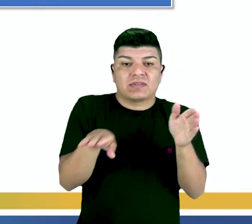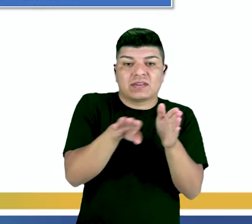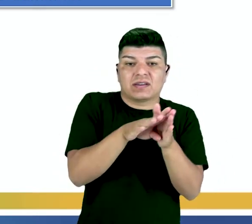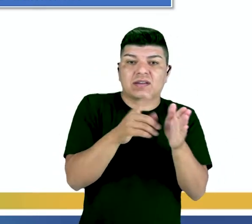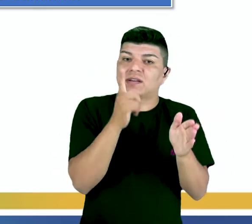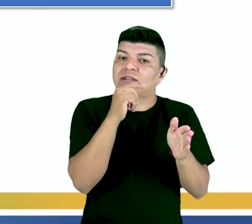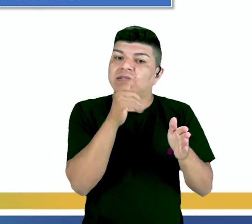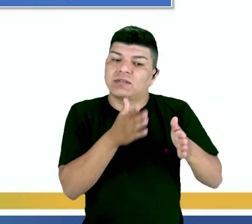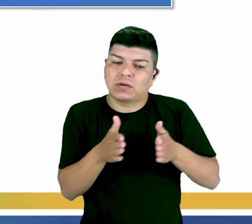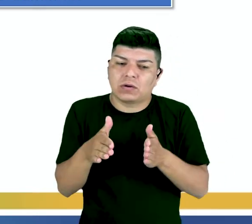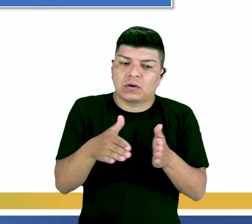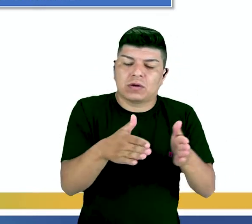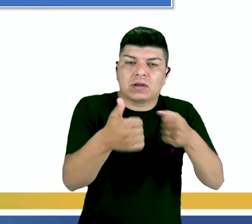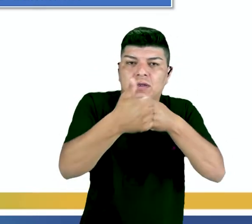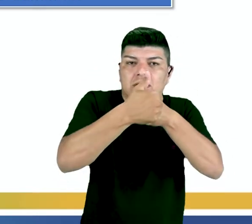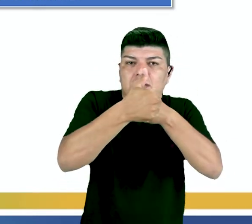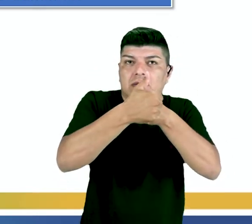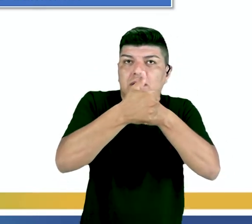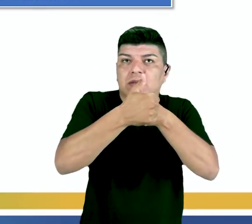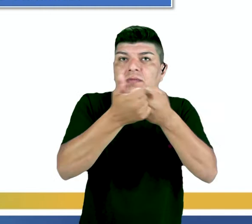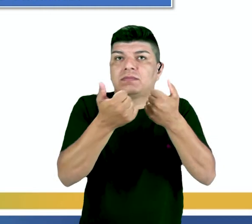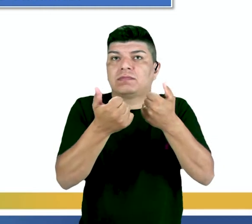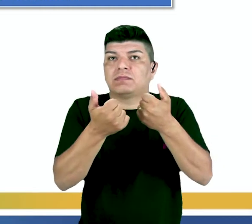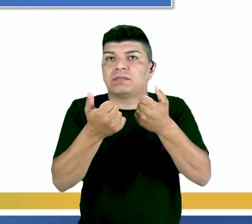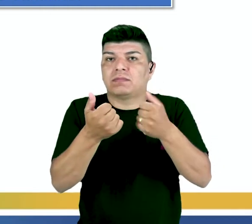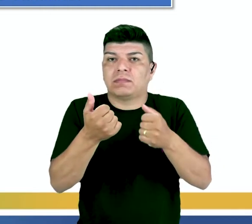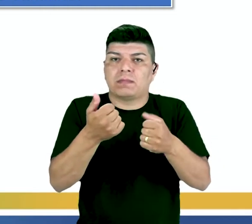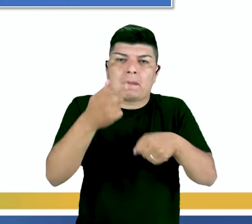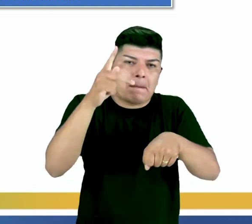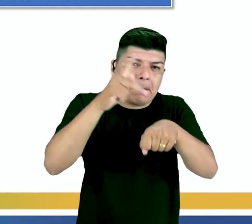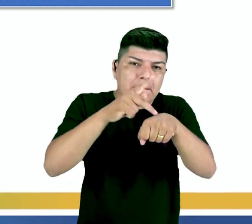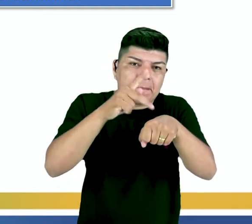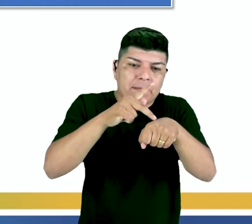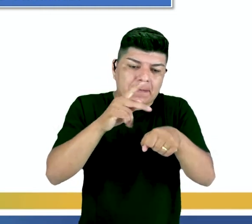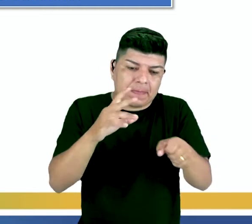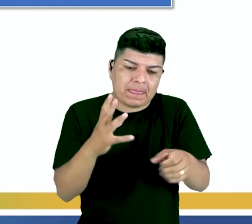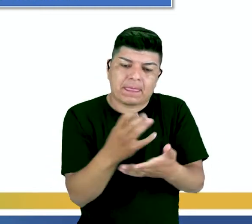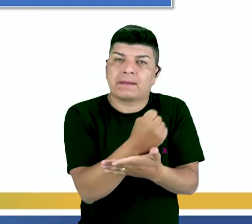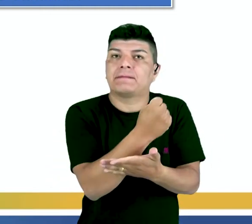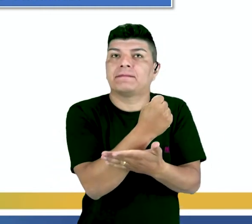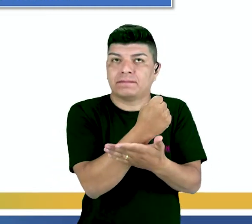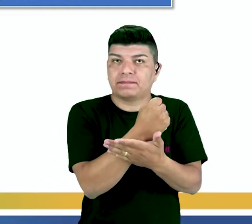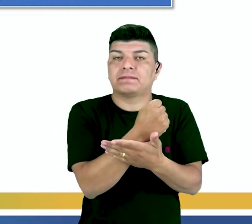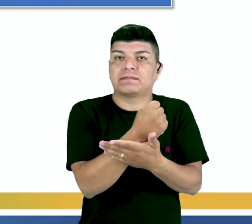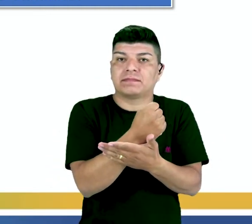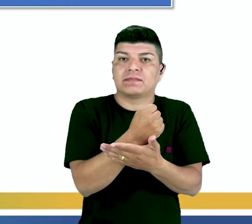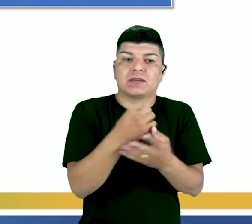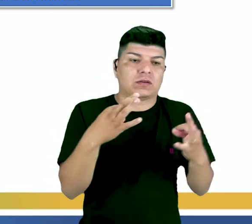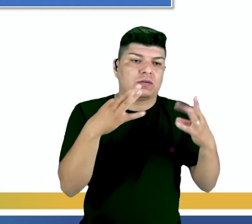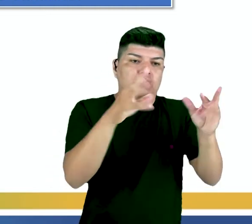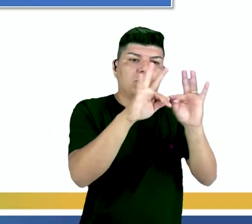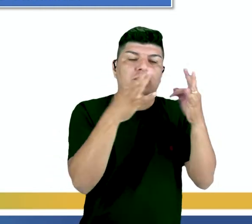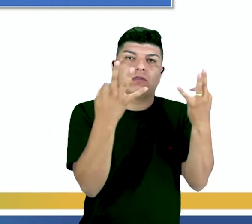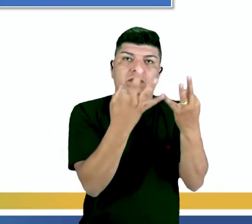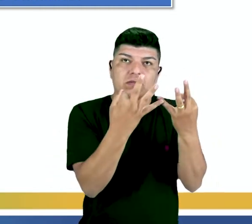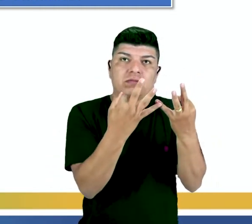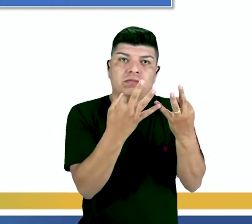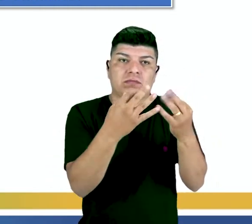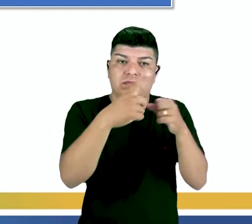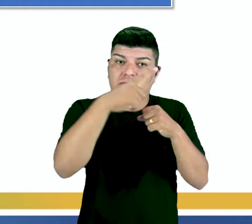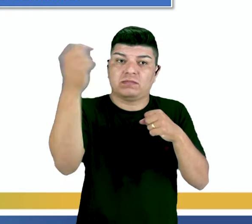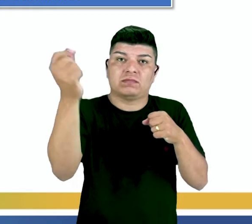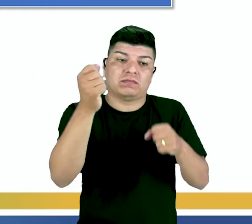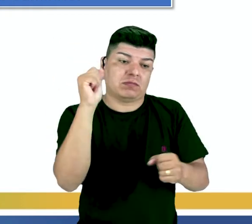passava perto da casa e recolheu uma poção de pedrinhas. Na manhã seguinte, toda a família do lenhador saiu para cortar